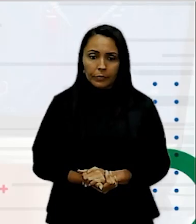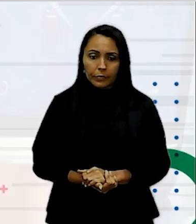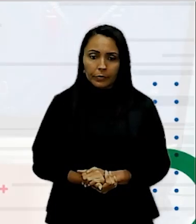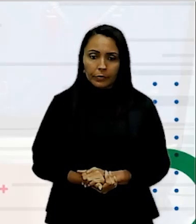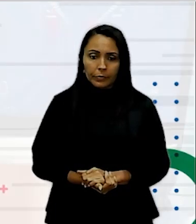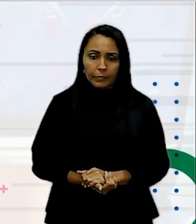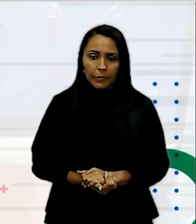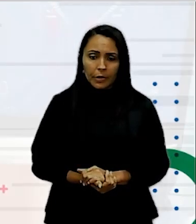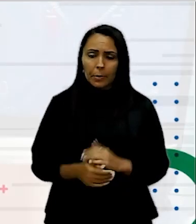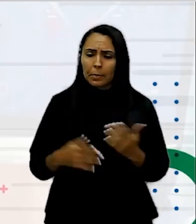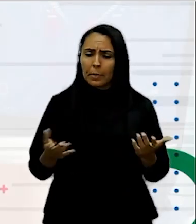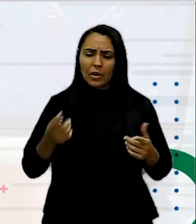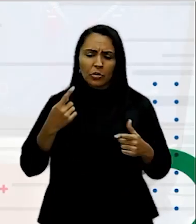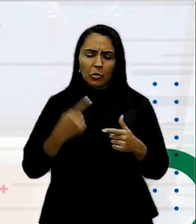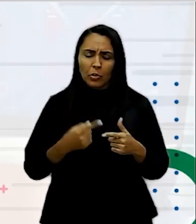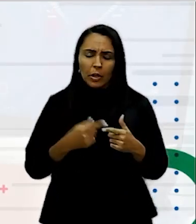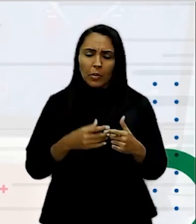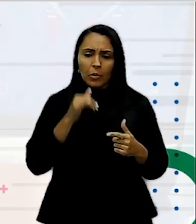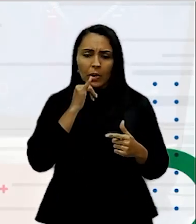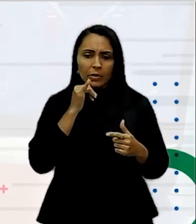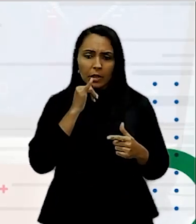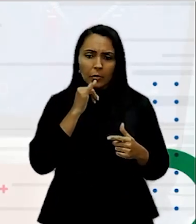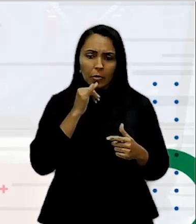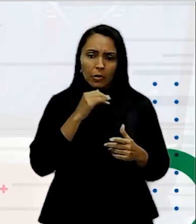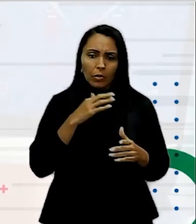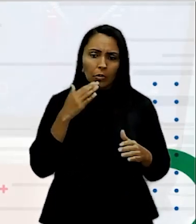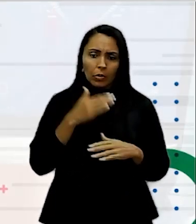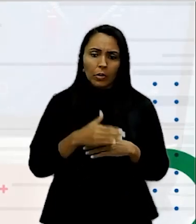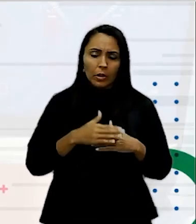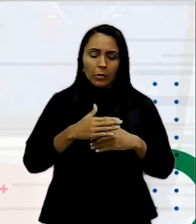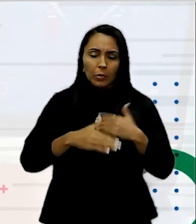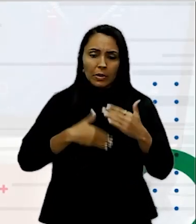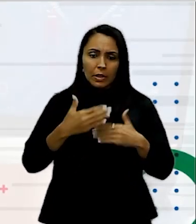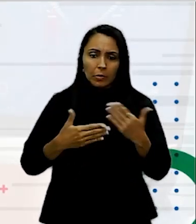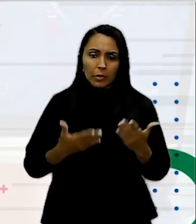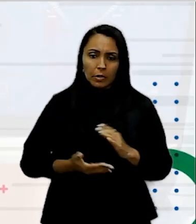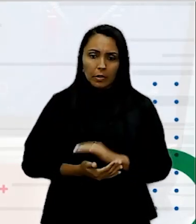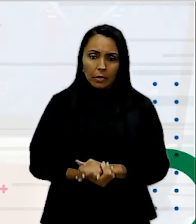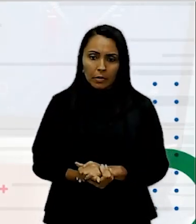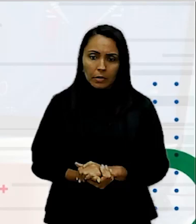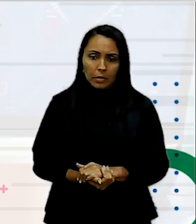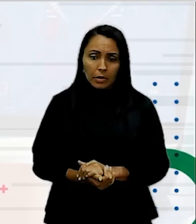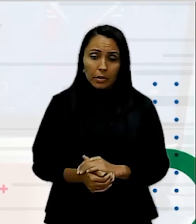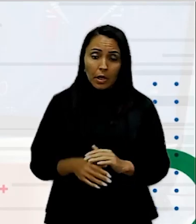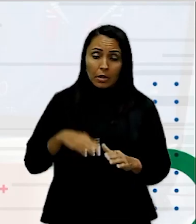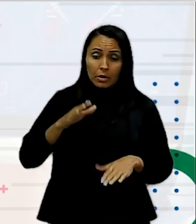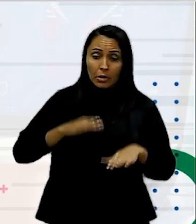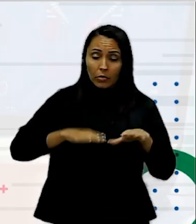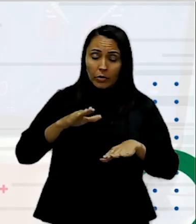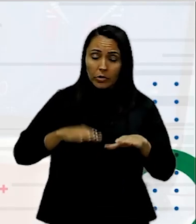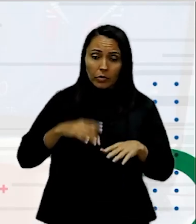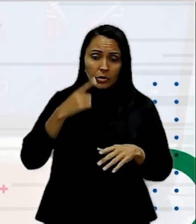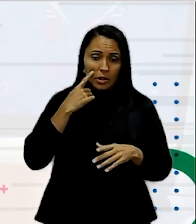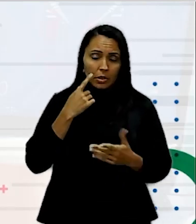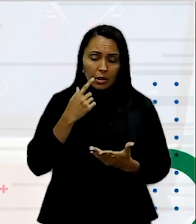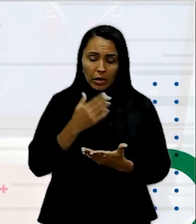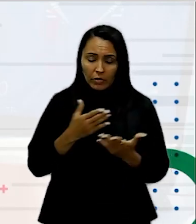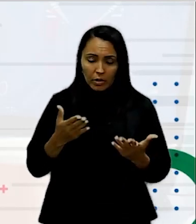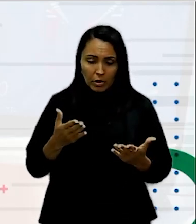Mas por que que eu, por exemplo, que eu coloquei lá o quase sempre? Talvez vocês já devam estar